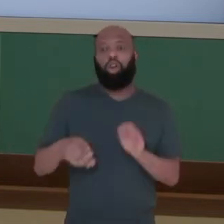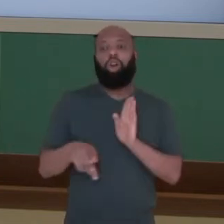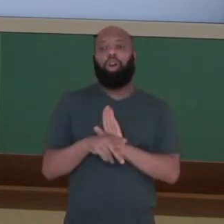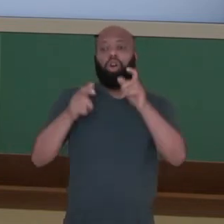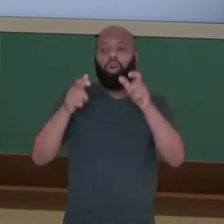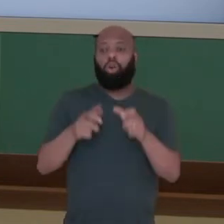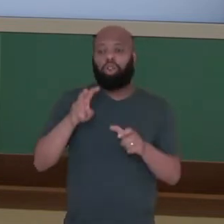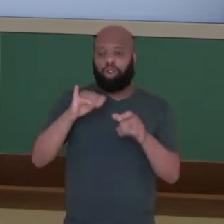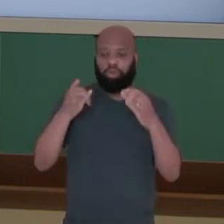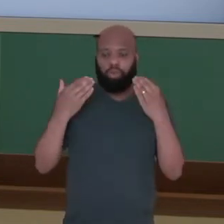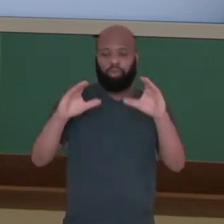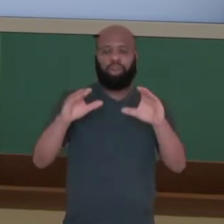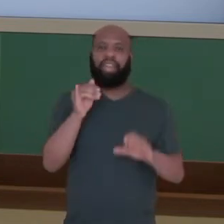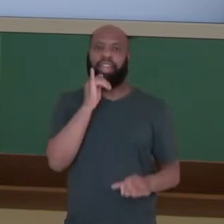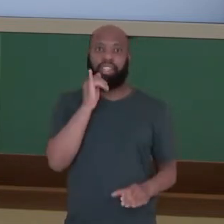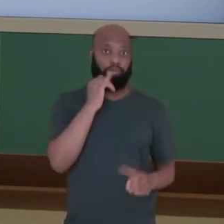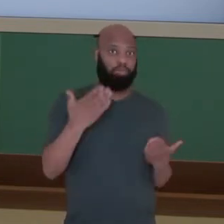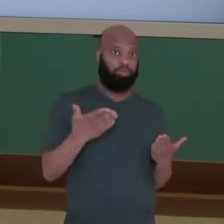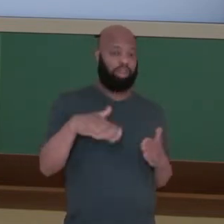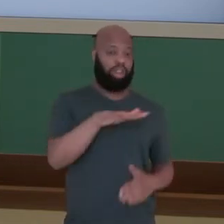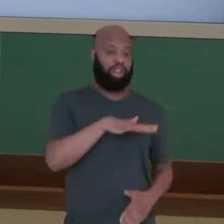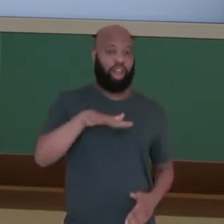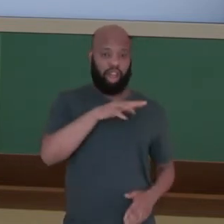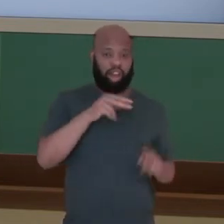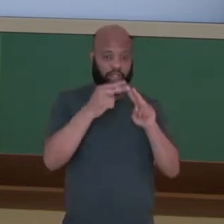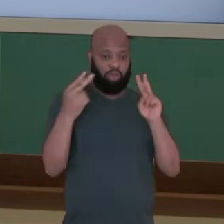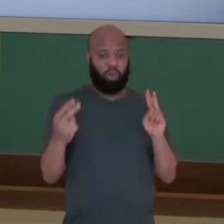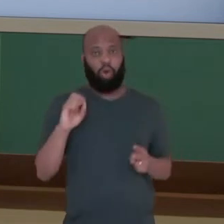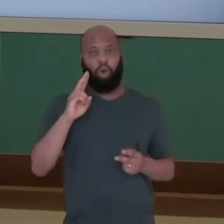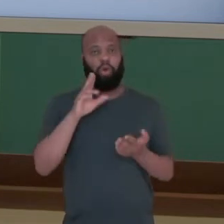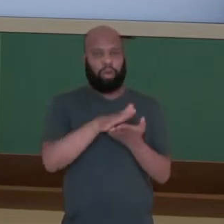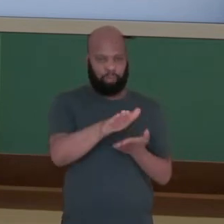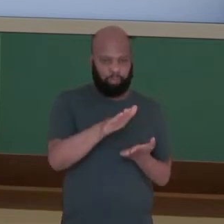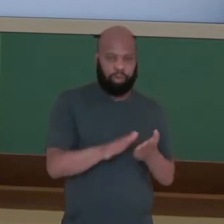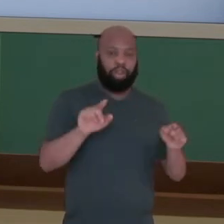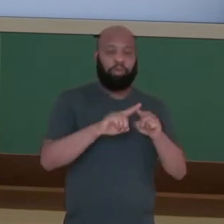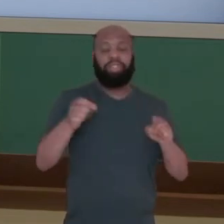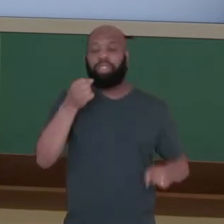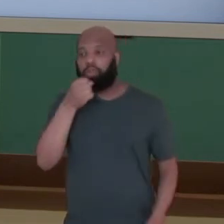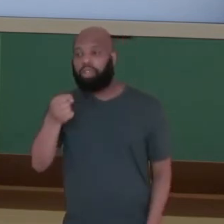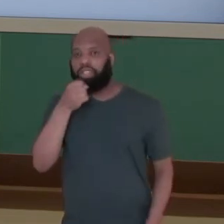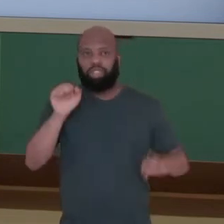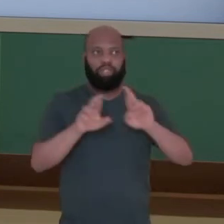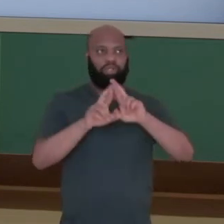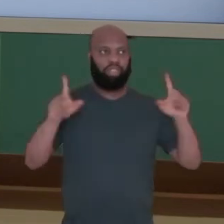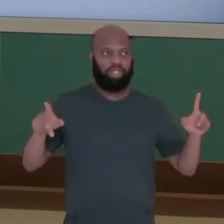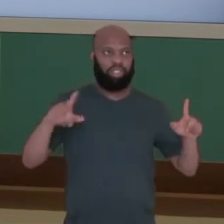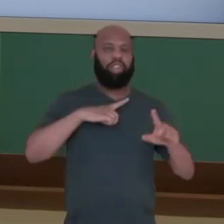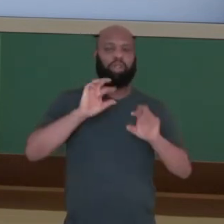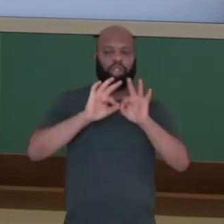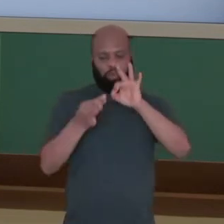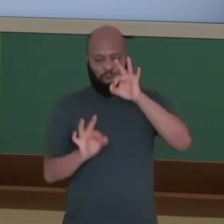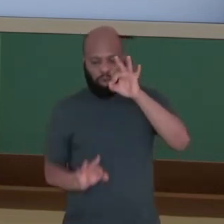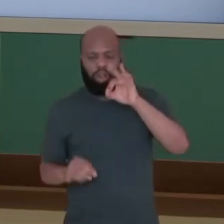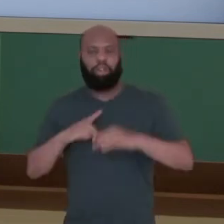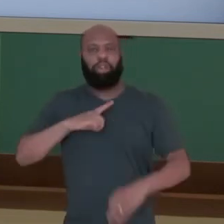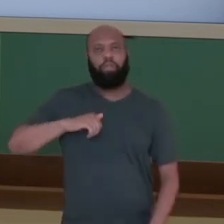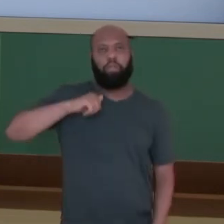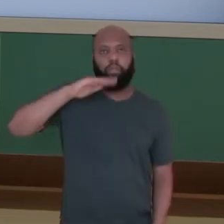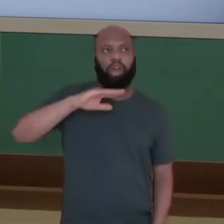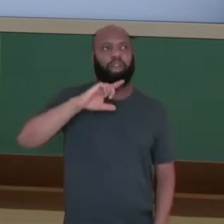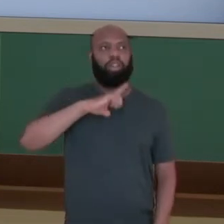publicado, seja no ambiente virtual, seja no material impresso. Já a reportagem não, ela ocupa um âmbito maior, ela traz